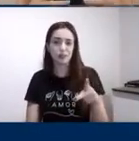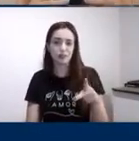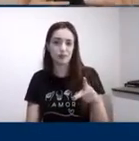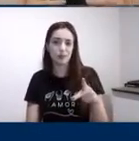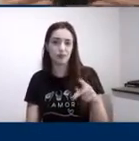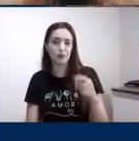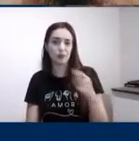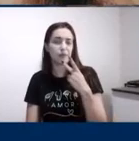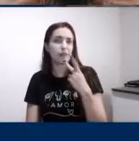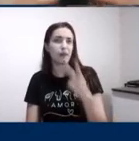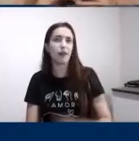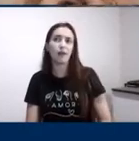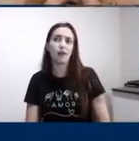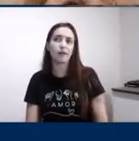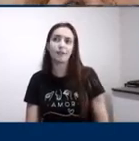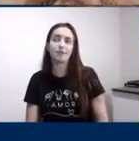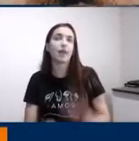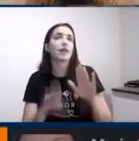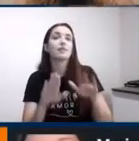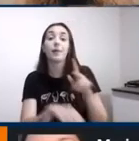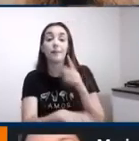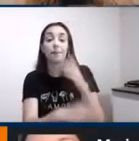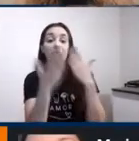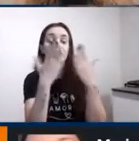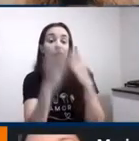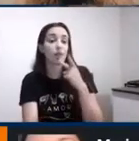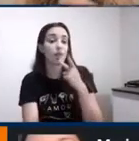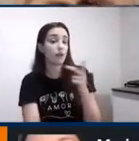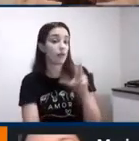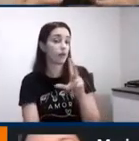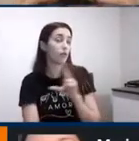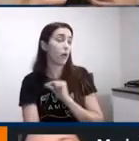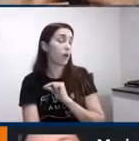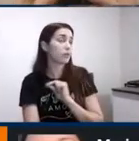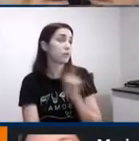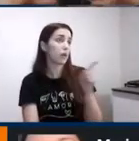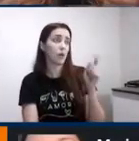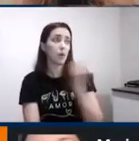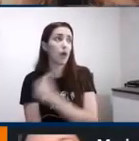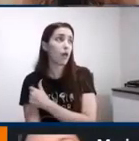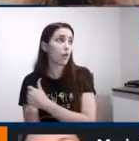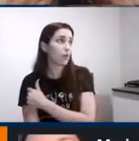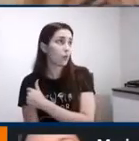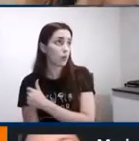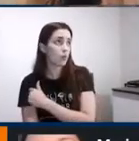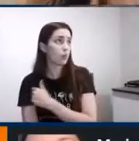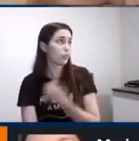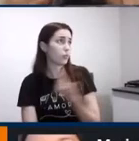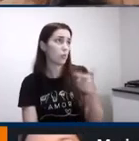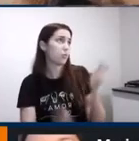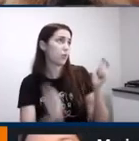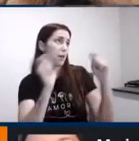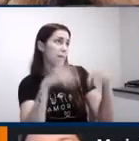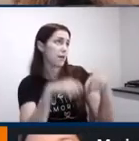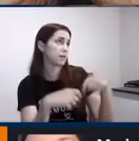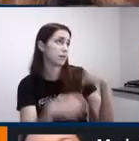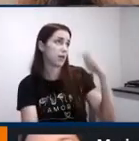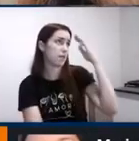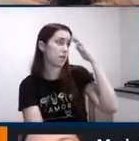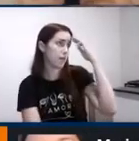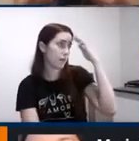qual a intensidade a capacidade atencional do aluno de vocês qual é a capacidade da memória operacional de